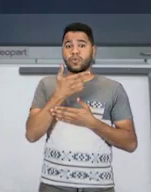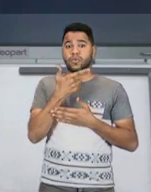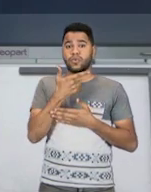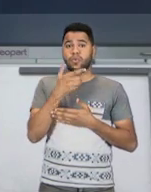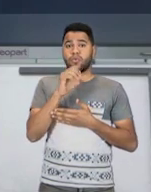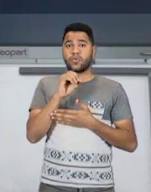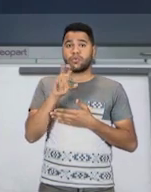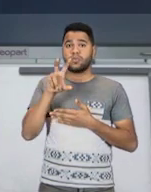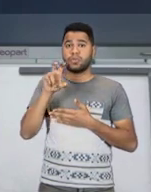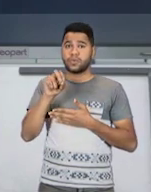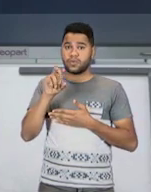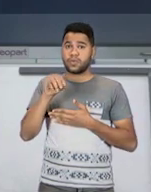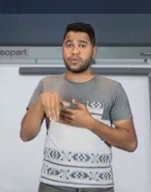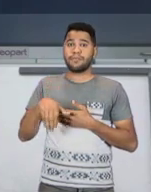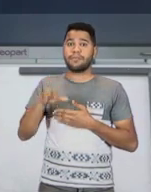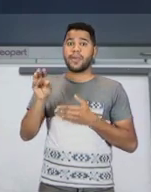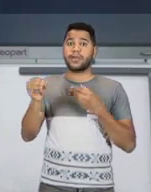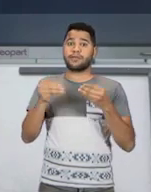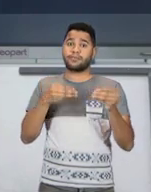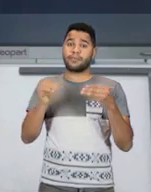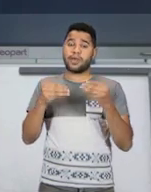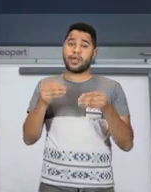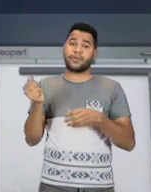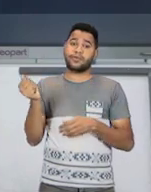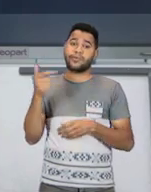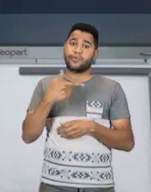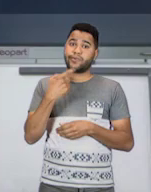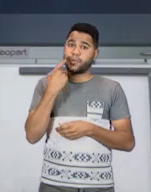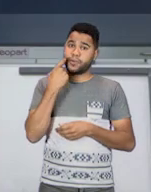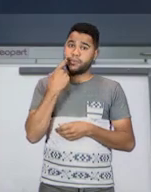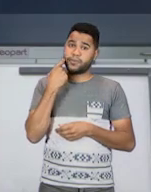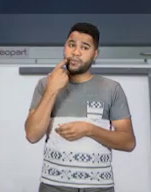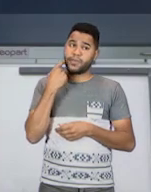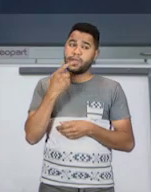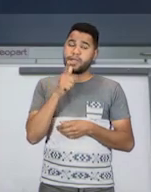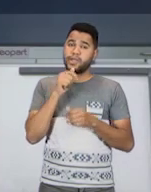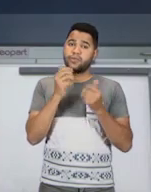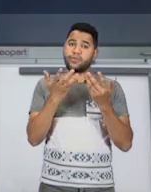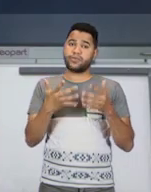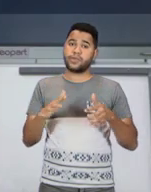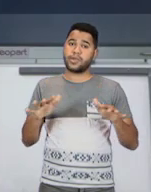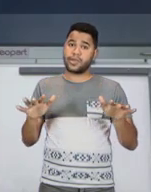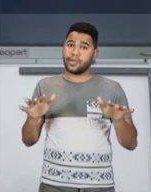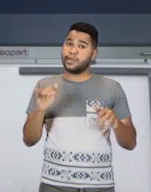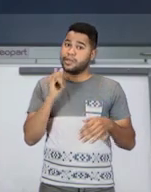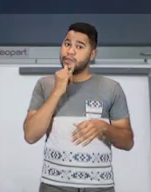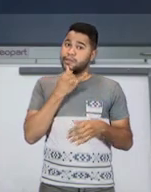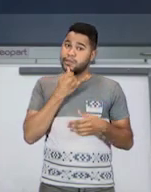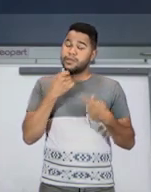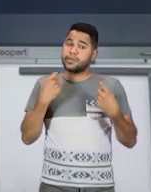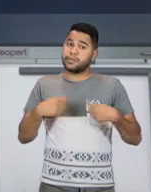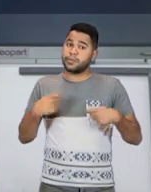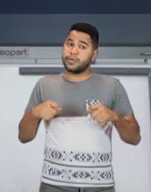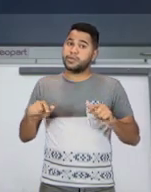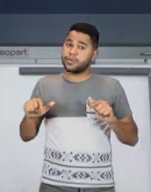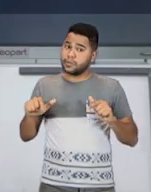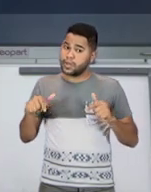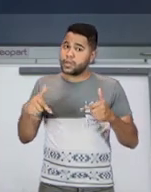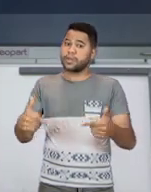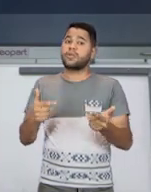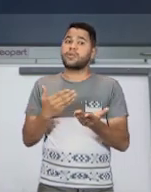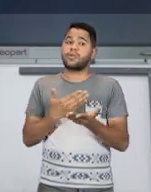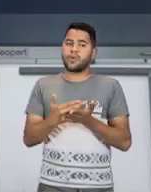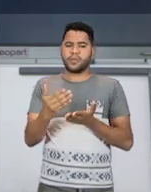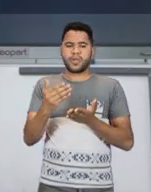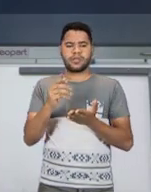plástico do que peixes no oceano. E isso é muito triste, pessoal. Precisamos, né? Agir, começar a